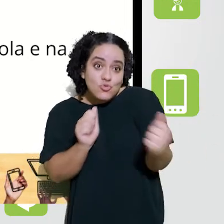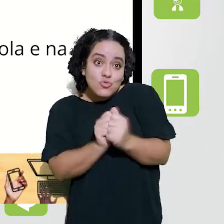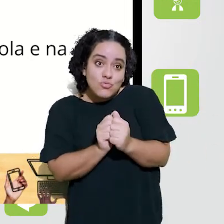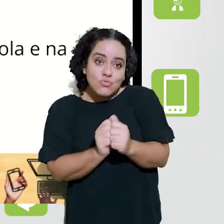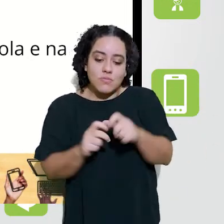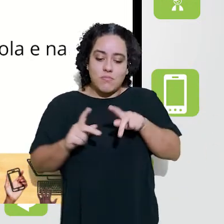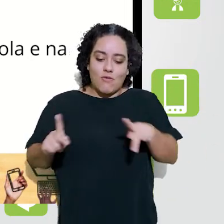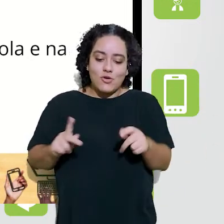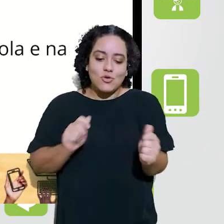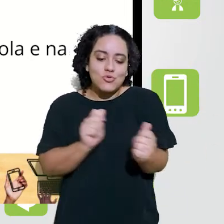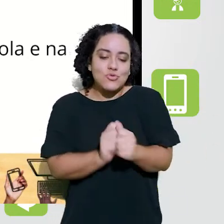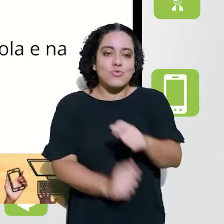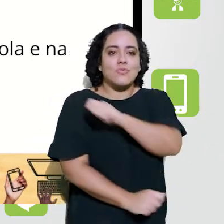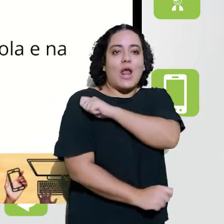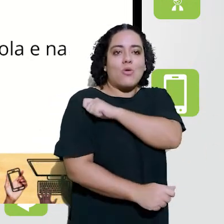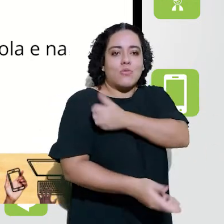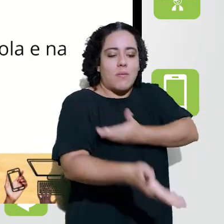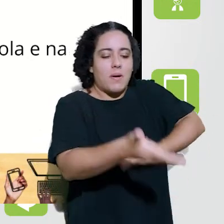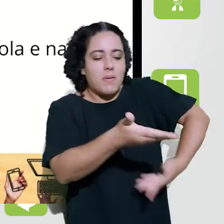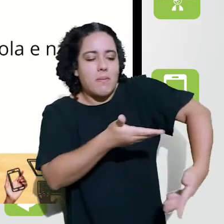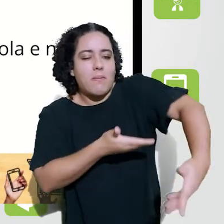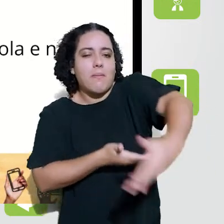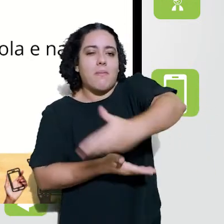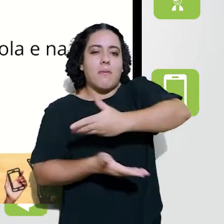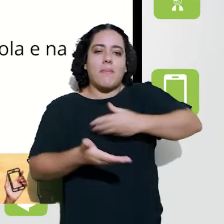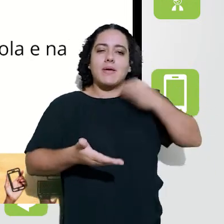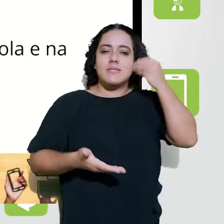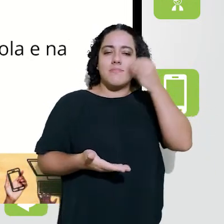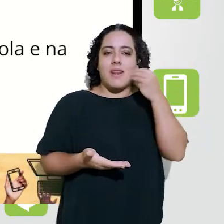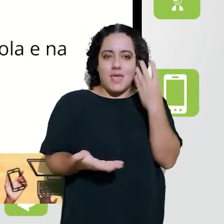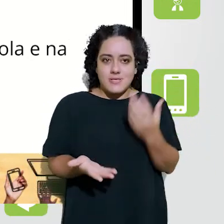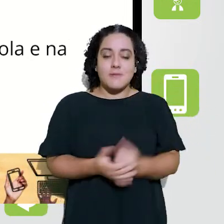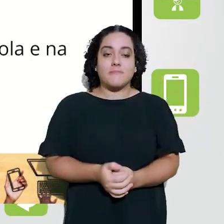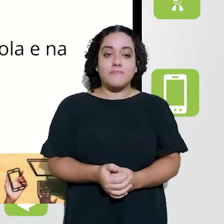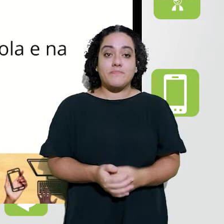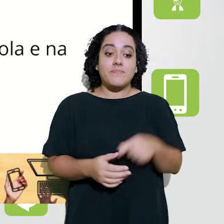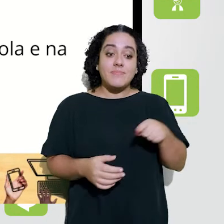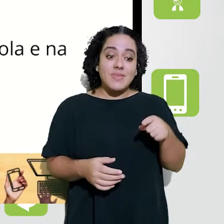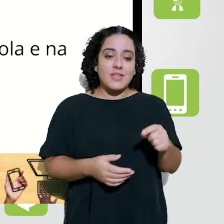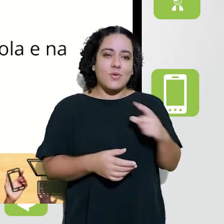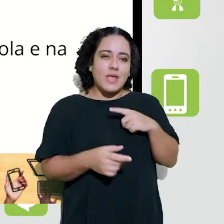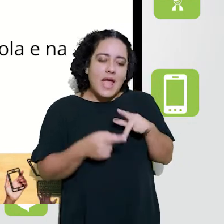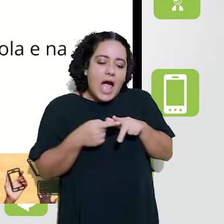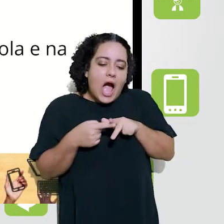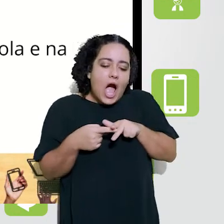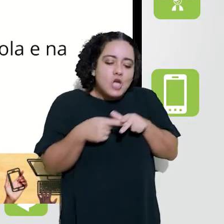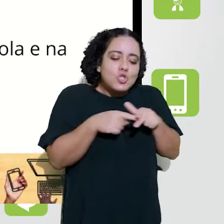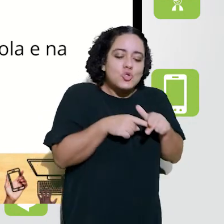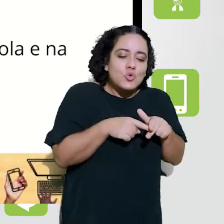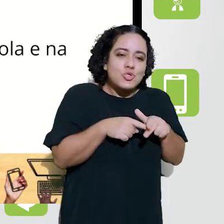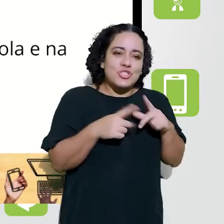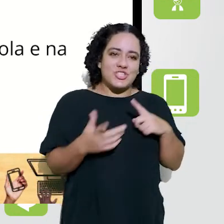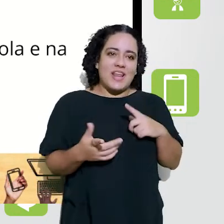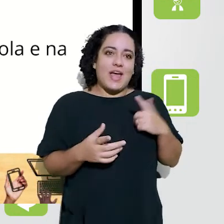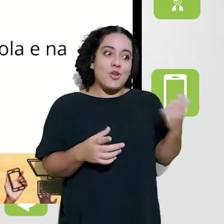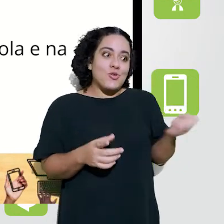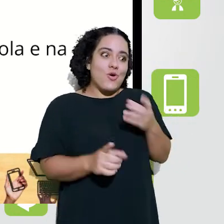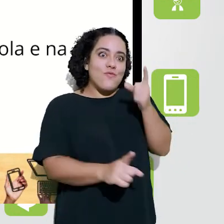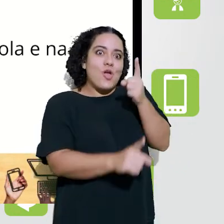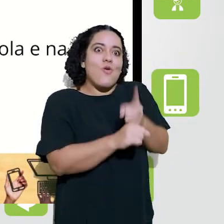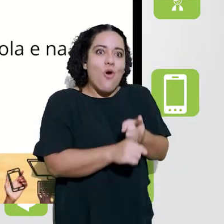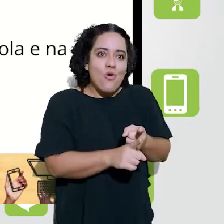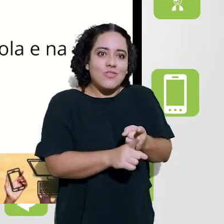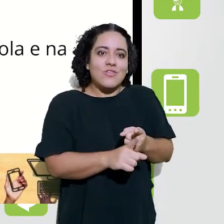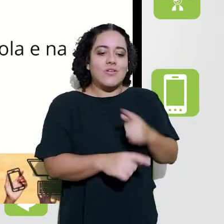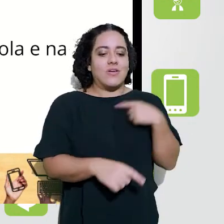o aluno vai chegar com o professor, mas o aluno precisa do professor, mas ele vai chegar com. Então, é nesse